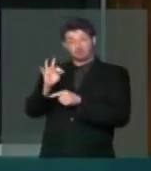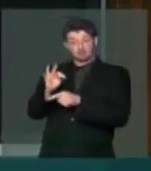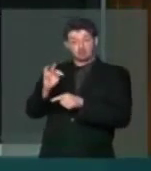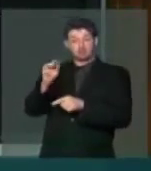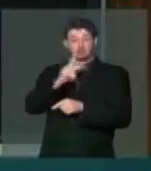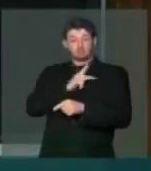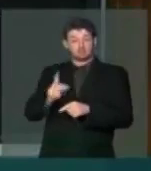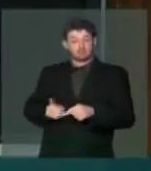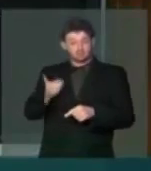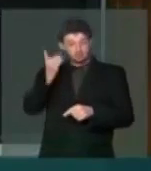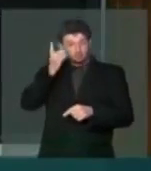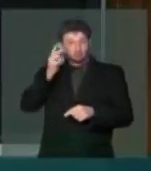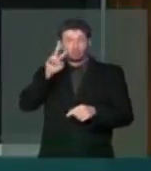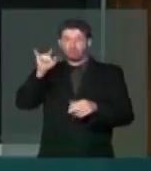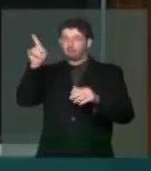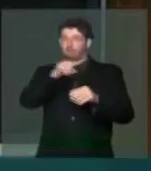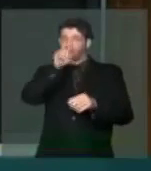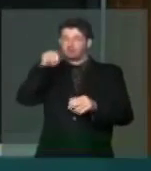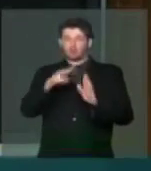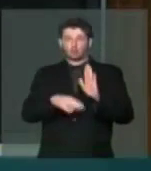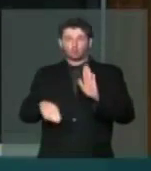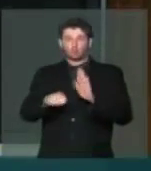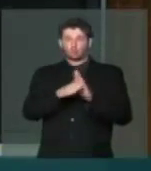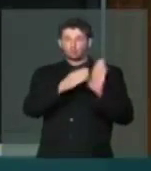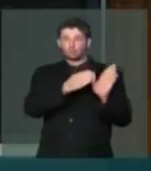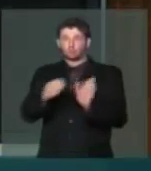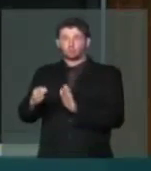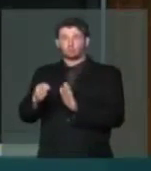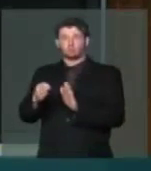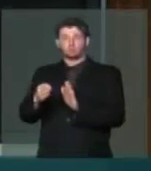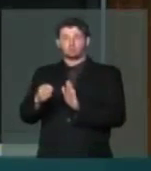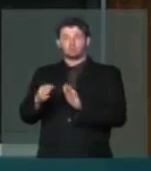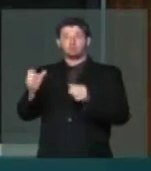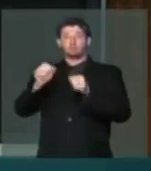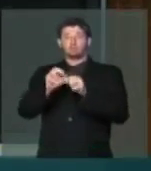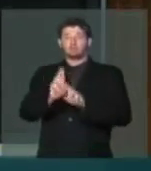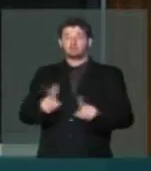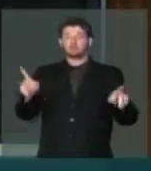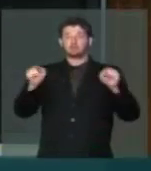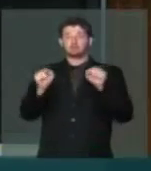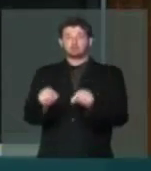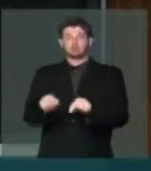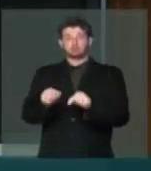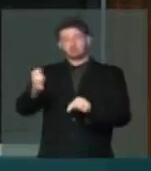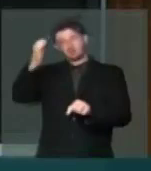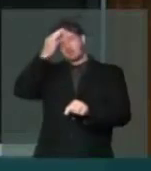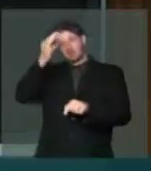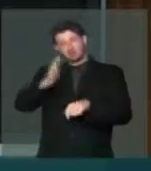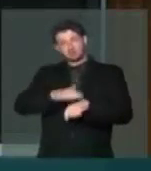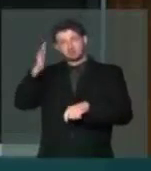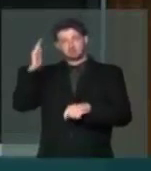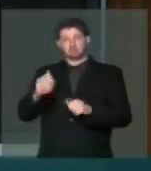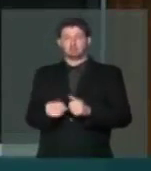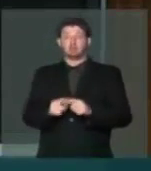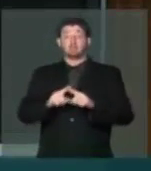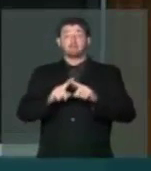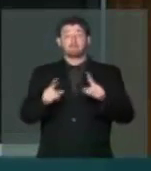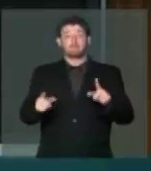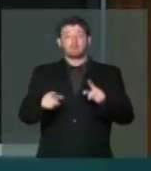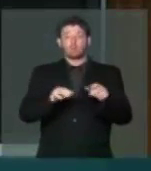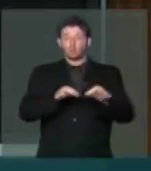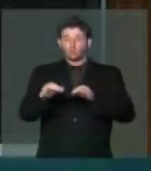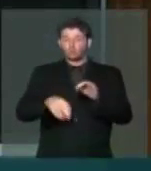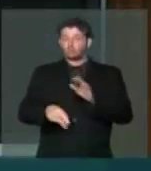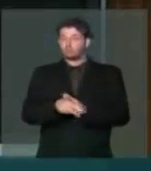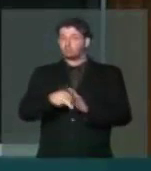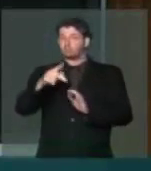deputado Zaratini, vai vetar todo esse processo e fazer de uma outra maneira, racional, mas mantendo o controle